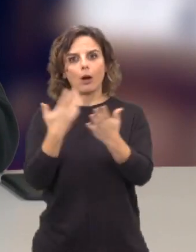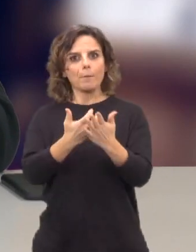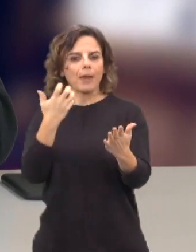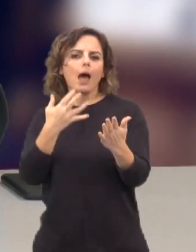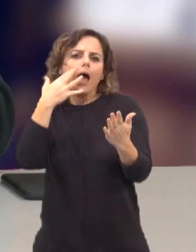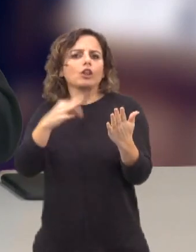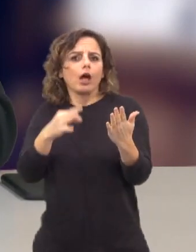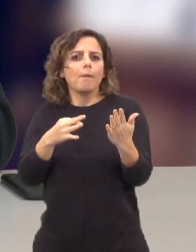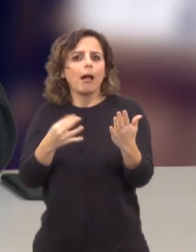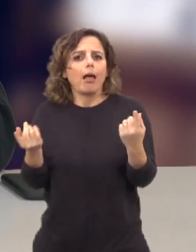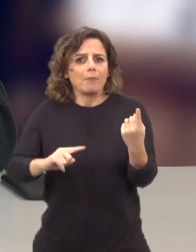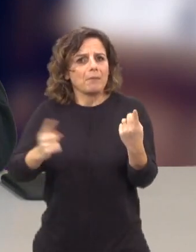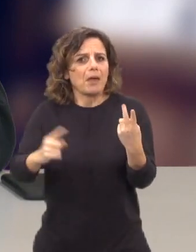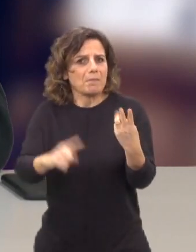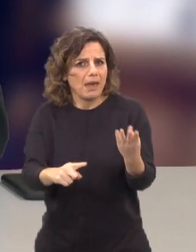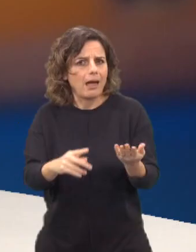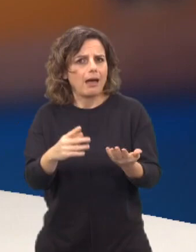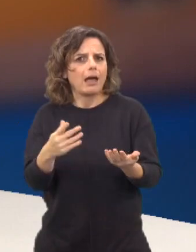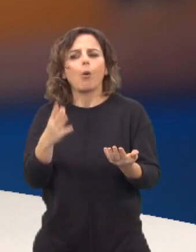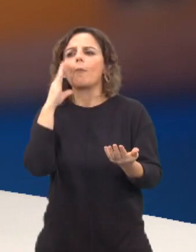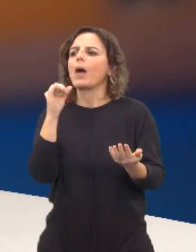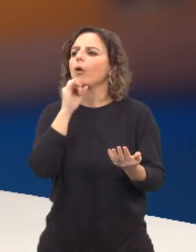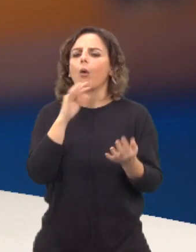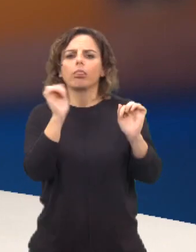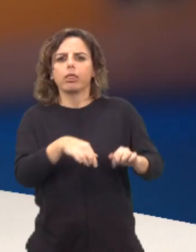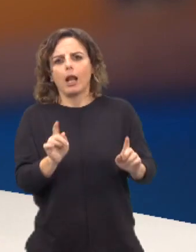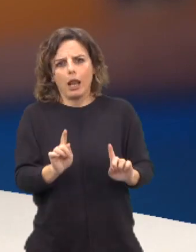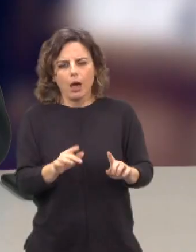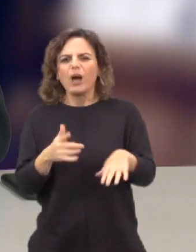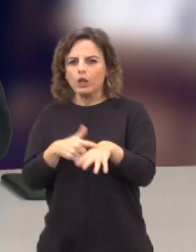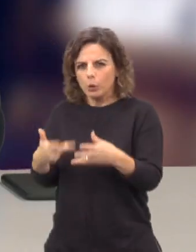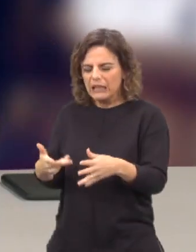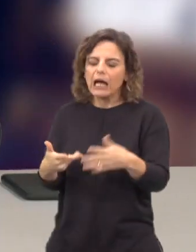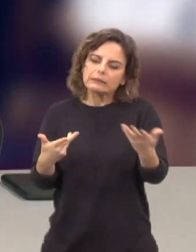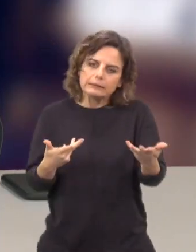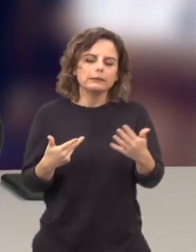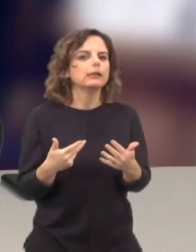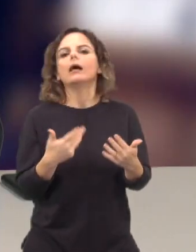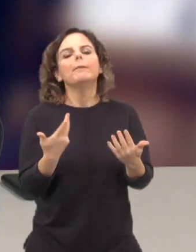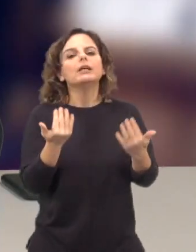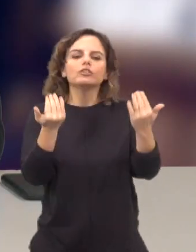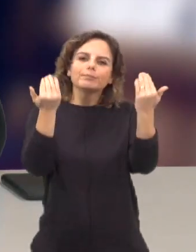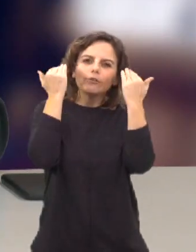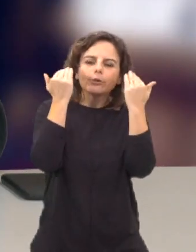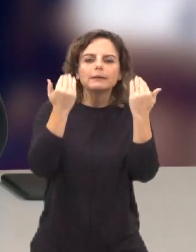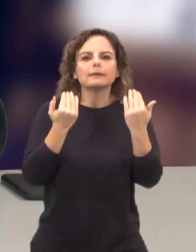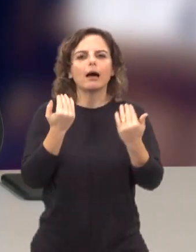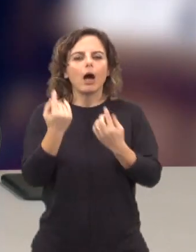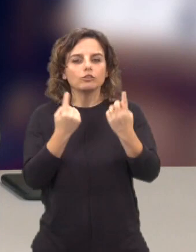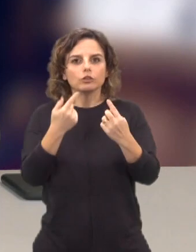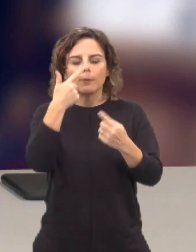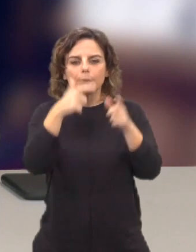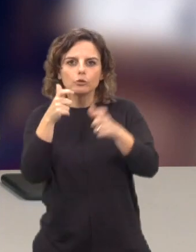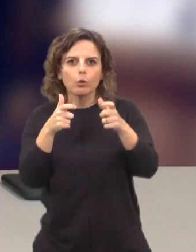se mantenham, que não passem despercebidas. Sejam atualizadas naturalmente. Mas, vezes, notamos que, obviamente, essa informação que está a